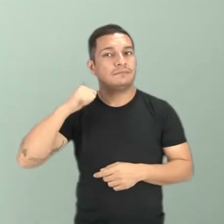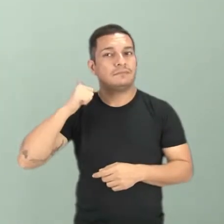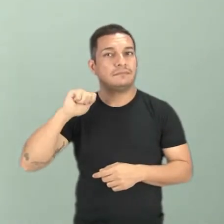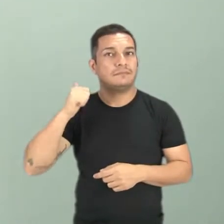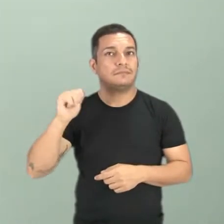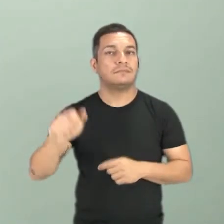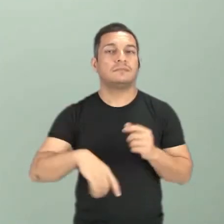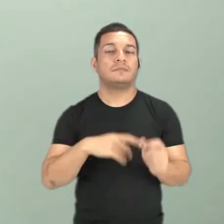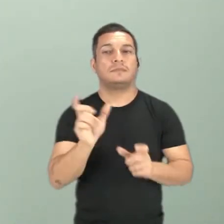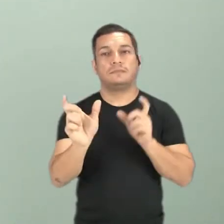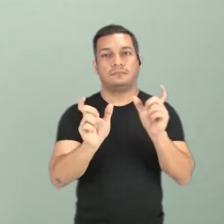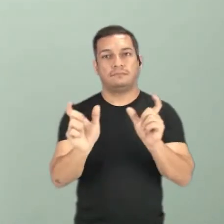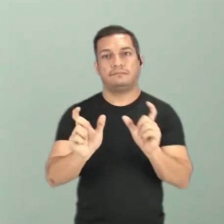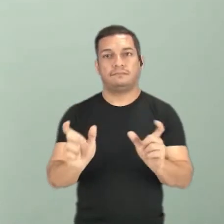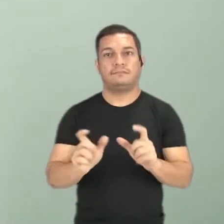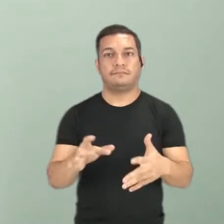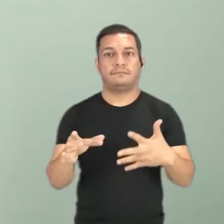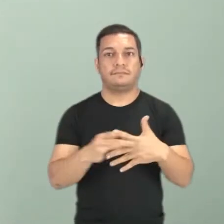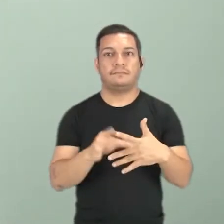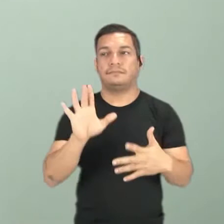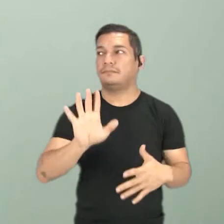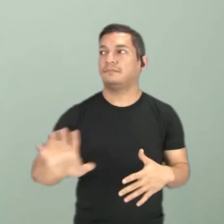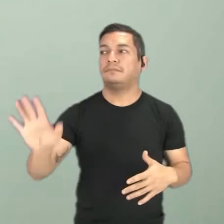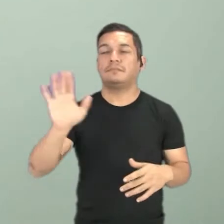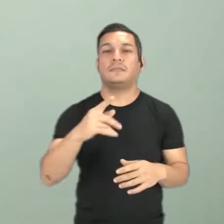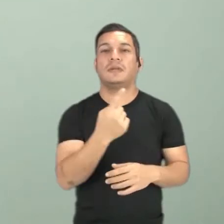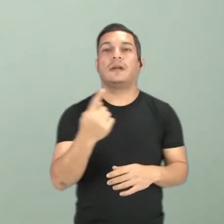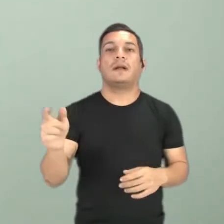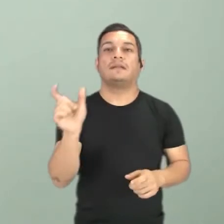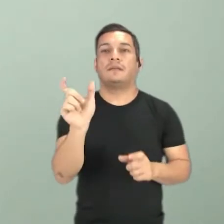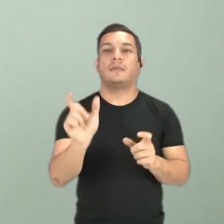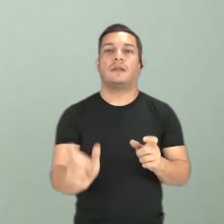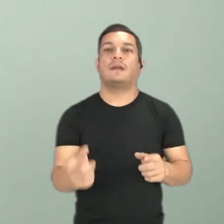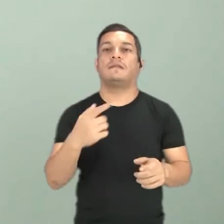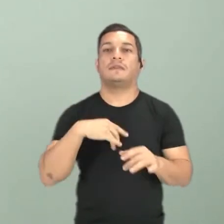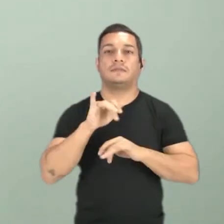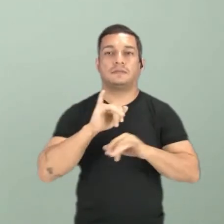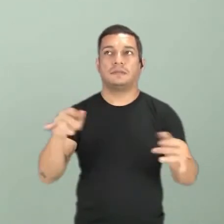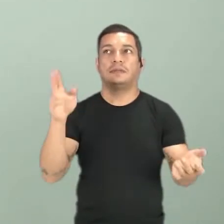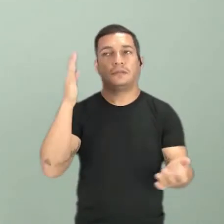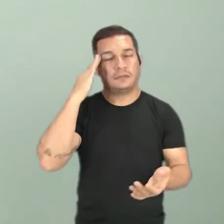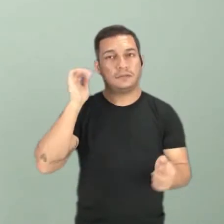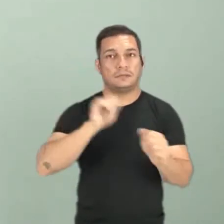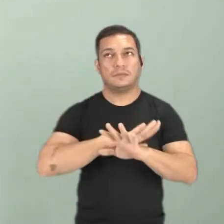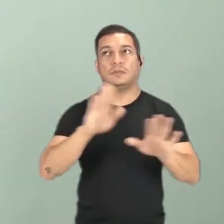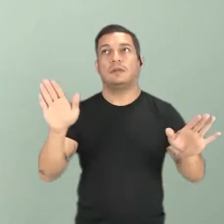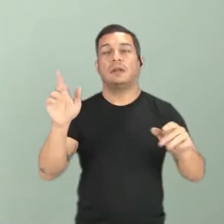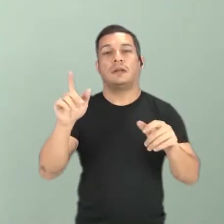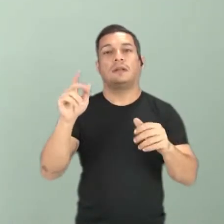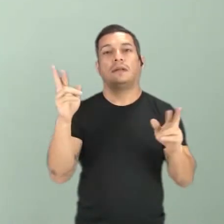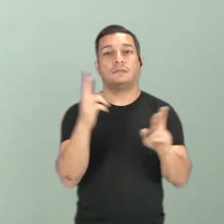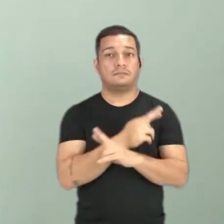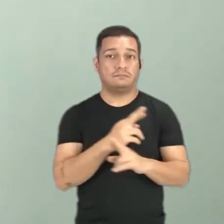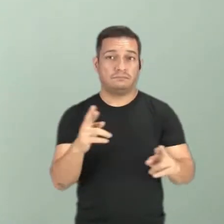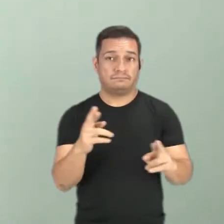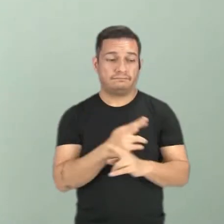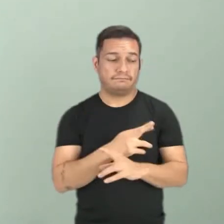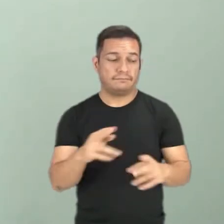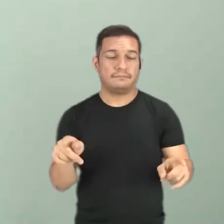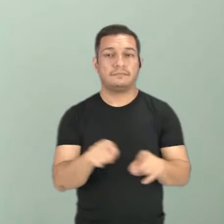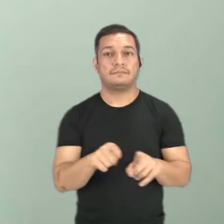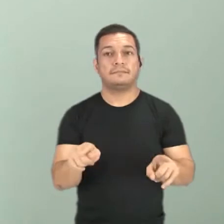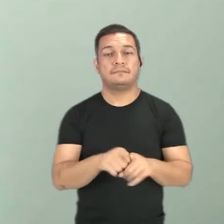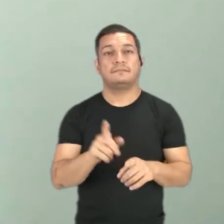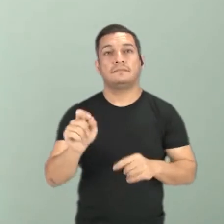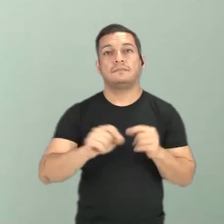os recursos semióticos. Cada elemento aí do anúncio foi analisado, foi interpretado, relacionado, e